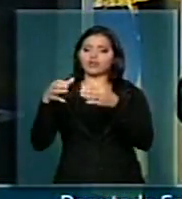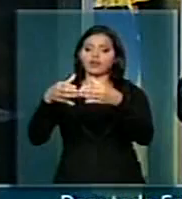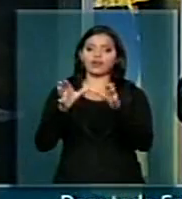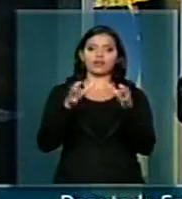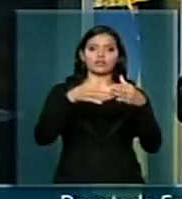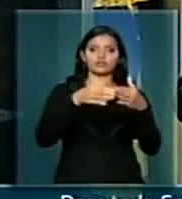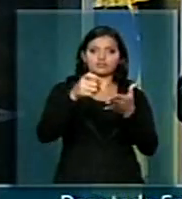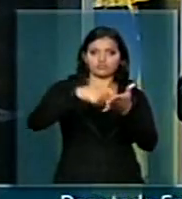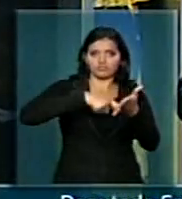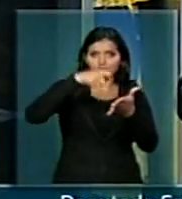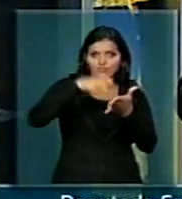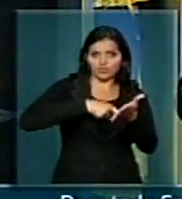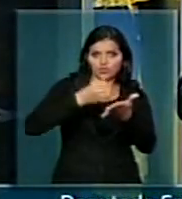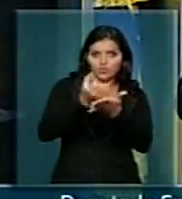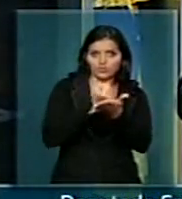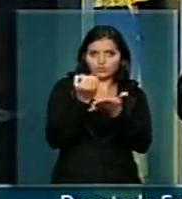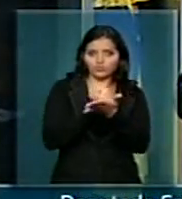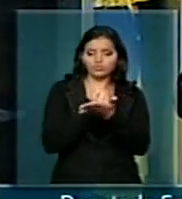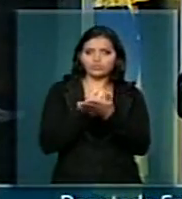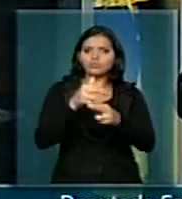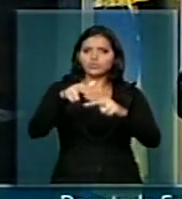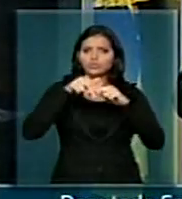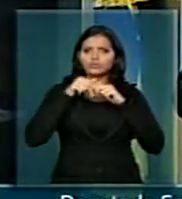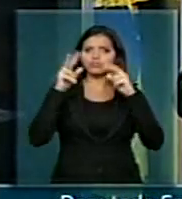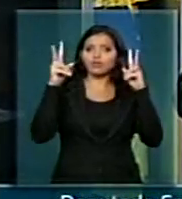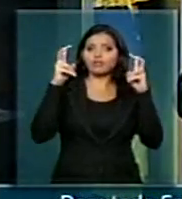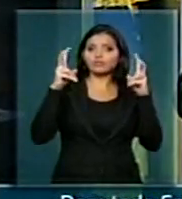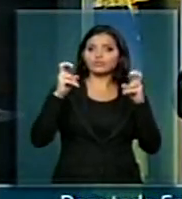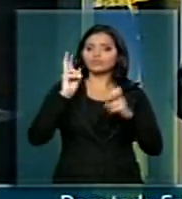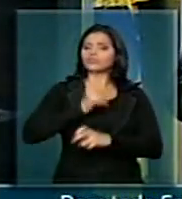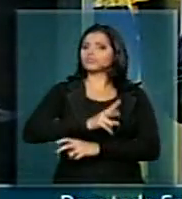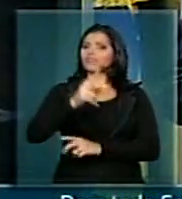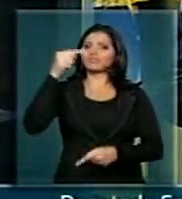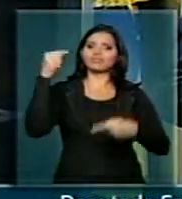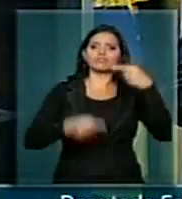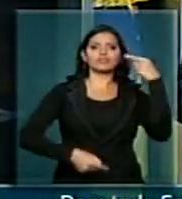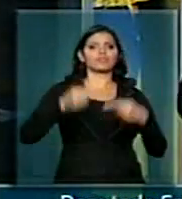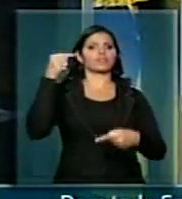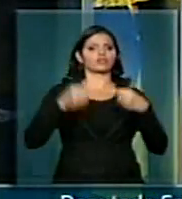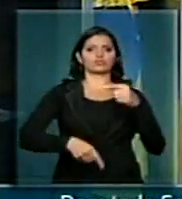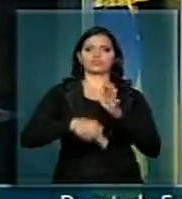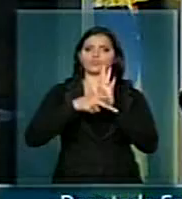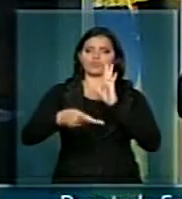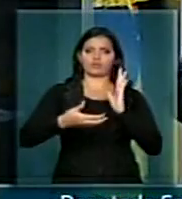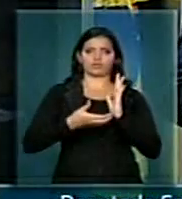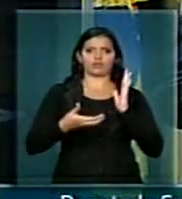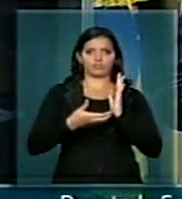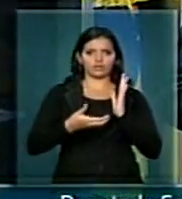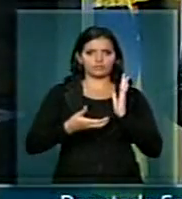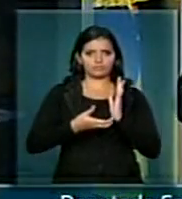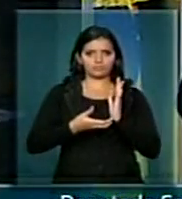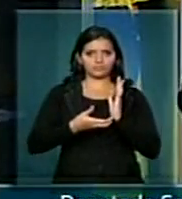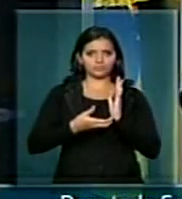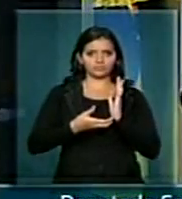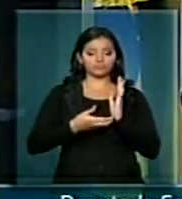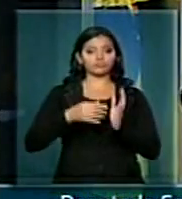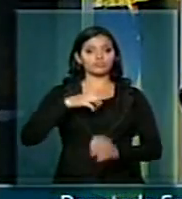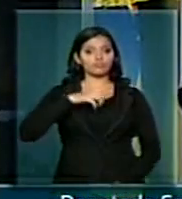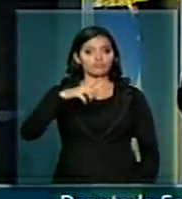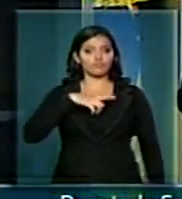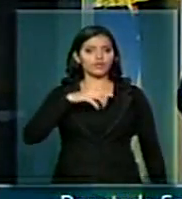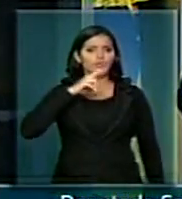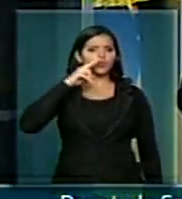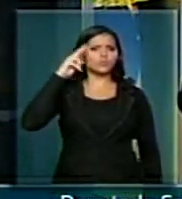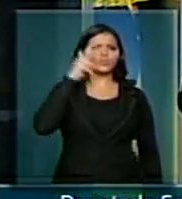tributárias. Esse assunto que está sendo tão debatido aqui na Câmara Federal. Temos que,